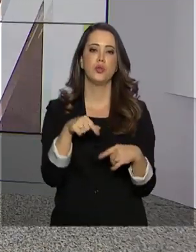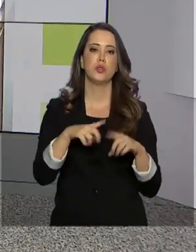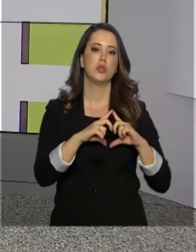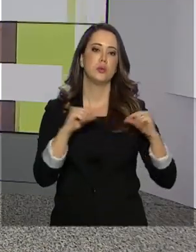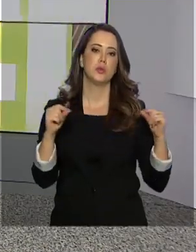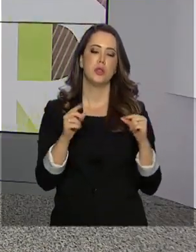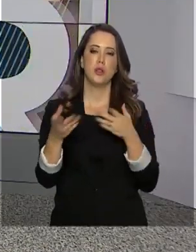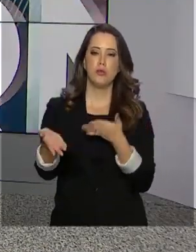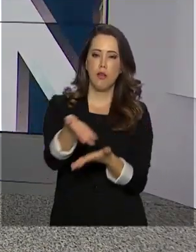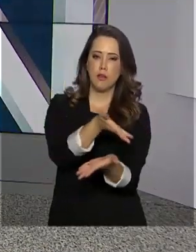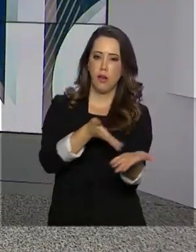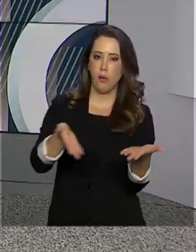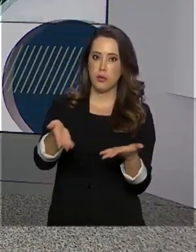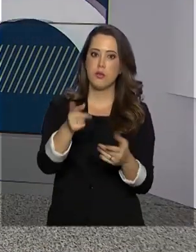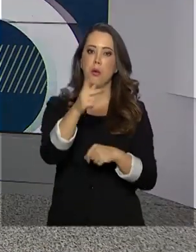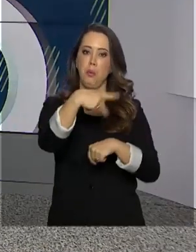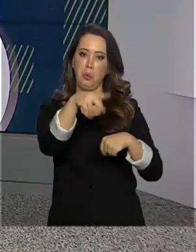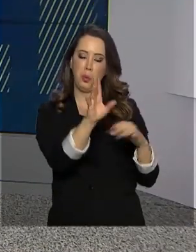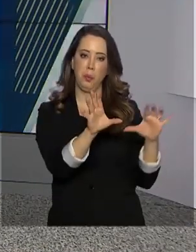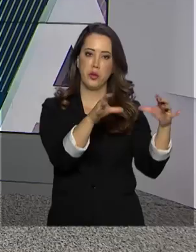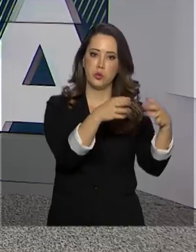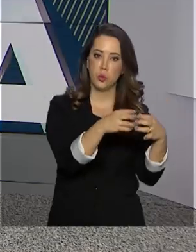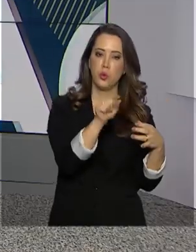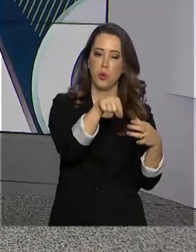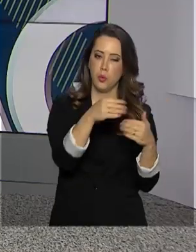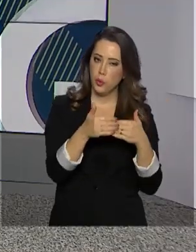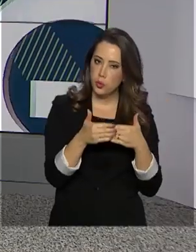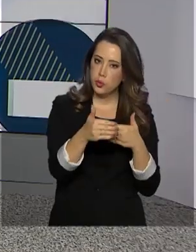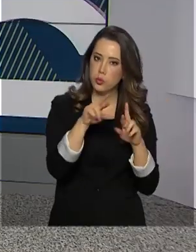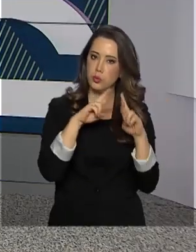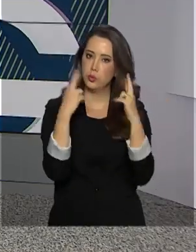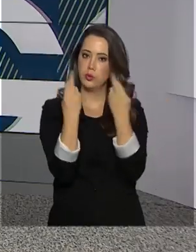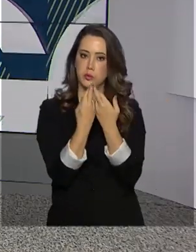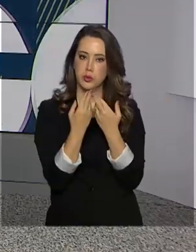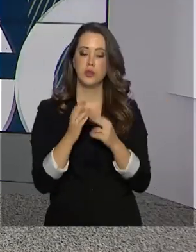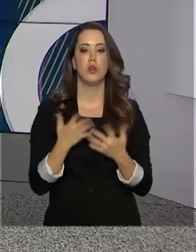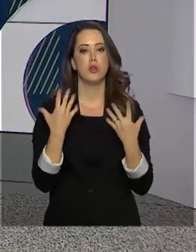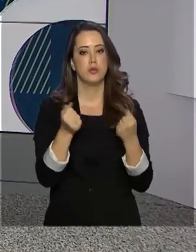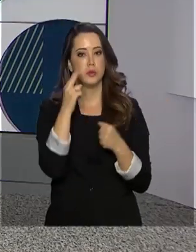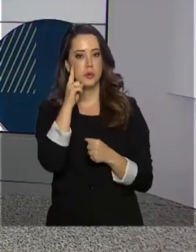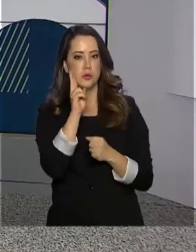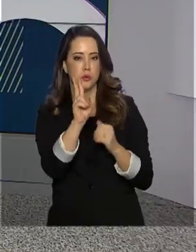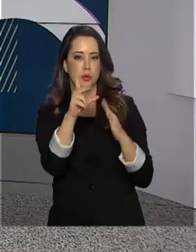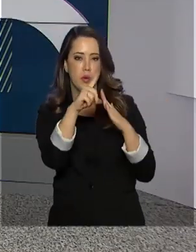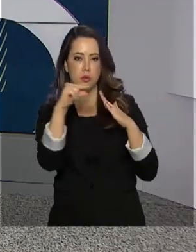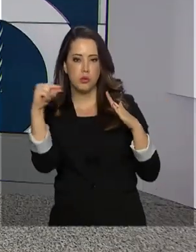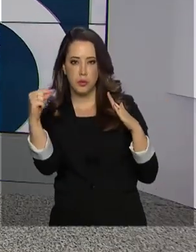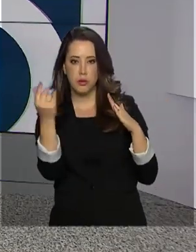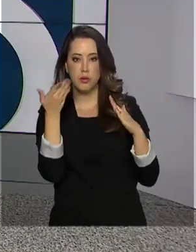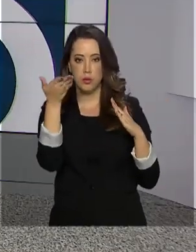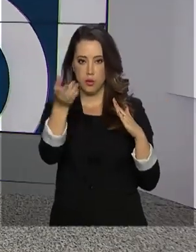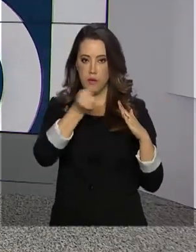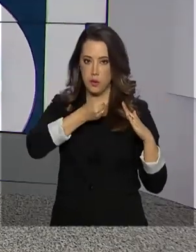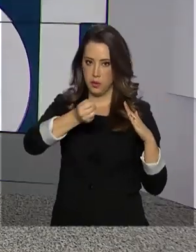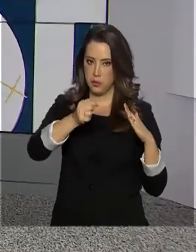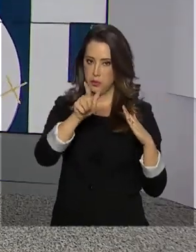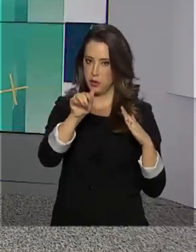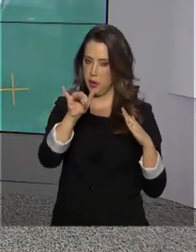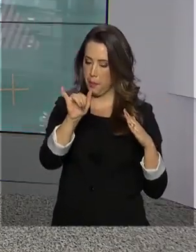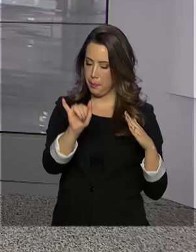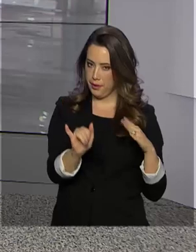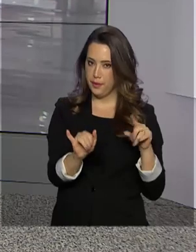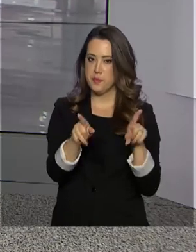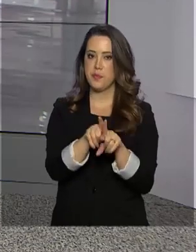Brasília e as negociações entre os países membros continuam com reuniões bilaterais. Nós vamos então até o Palácio do Planalto conversar com a